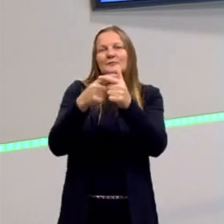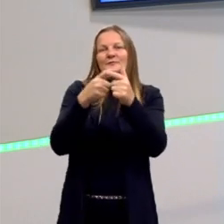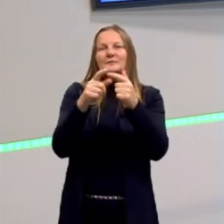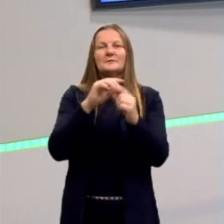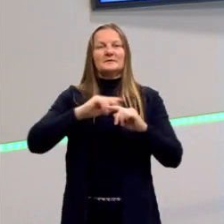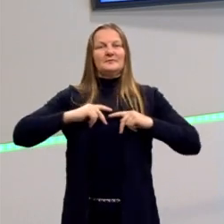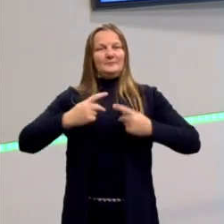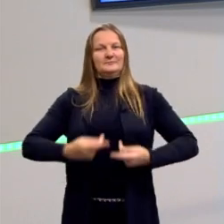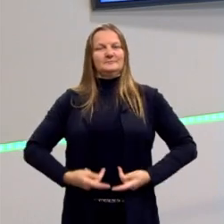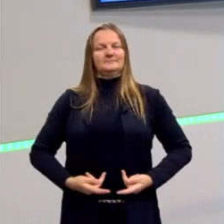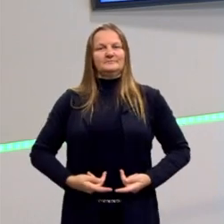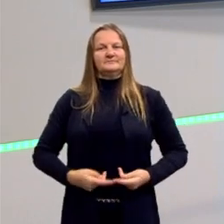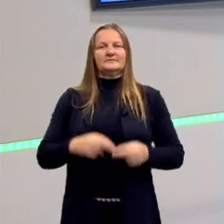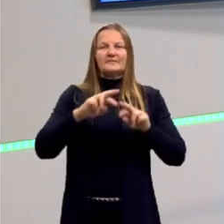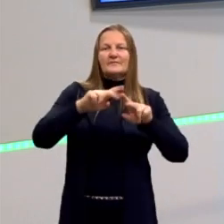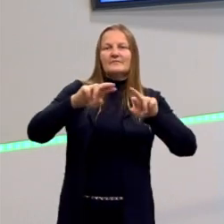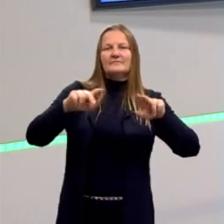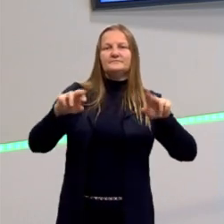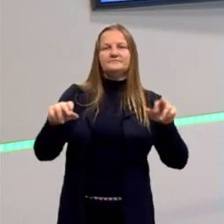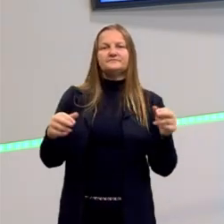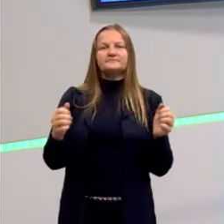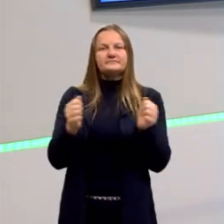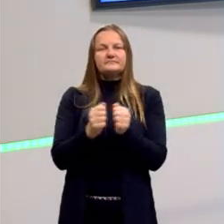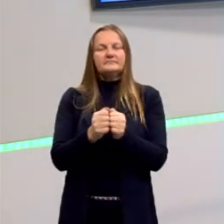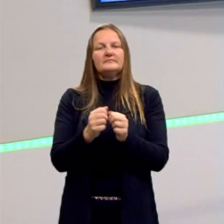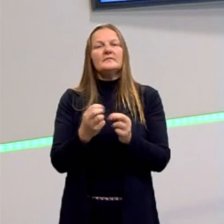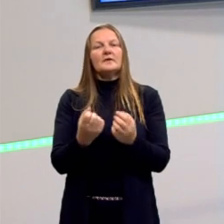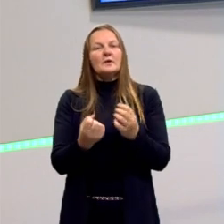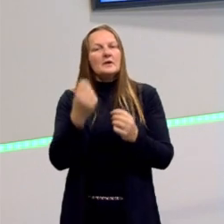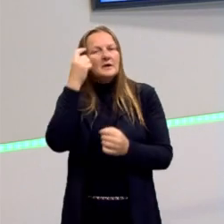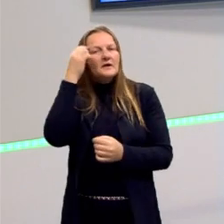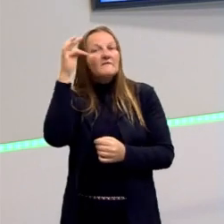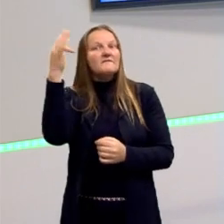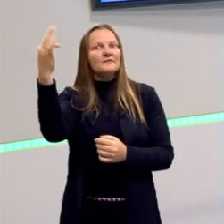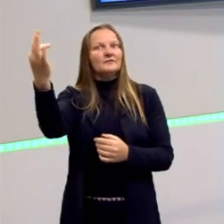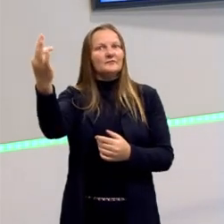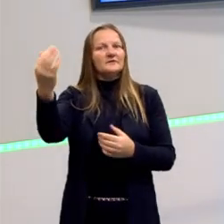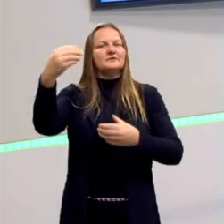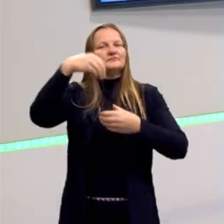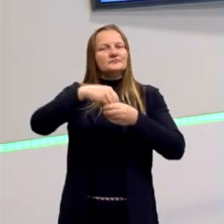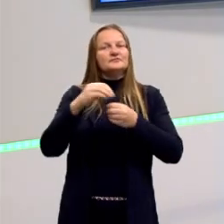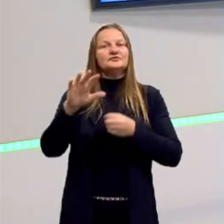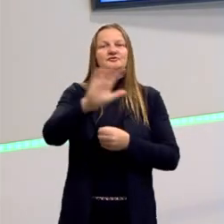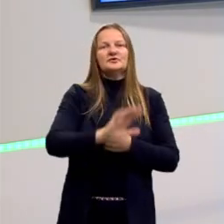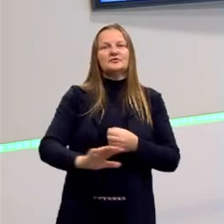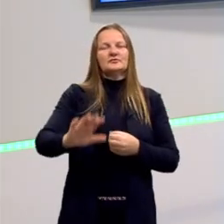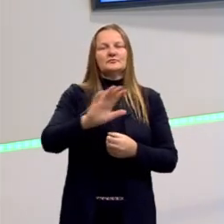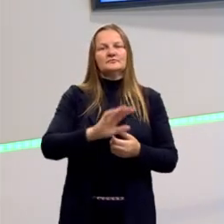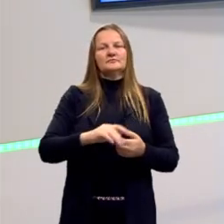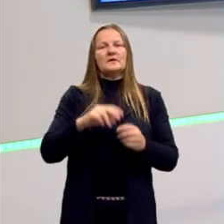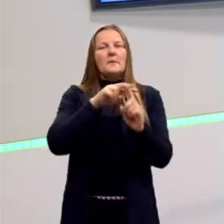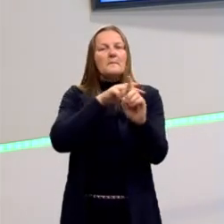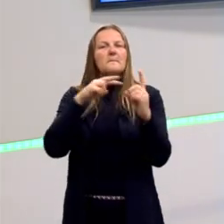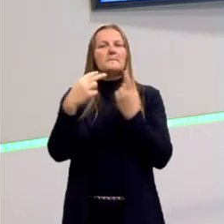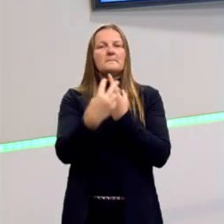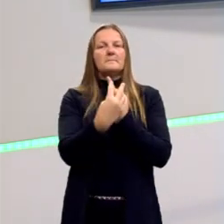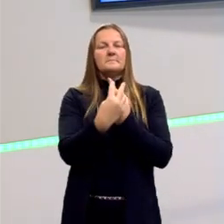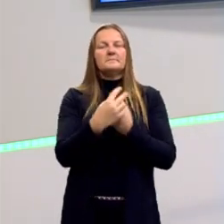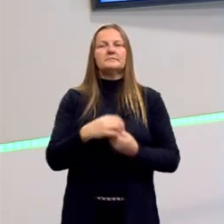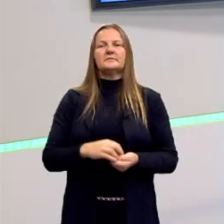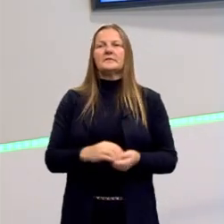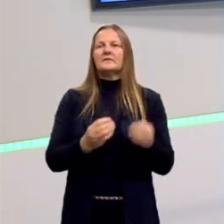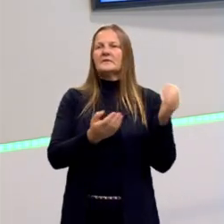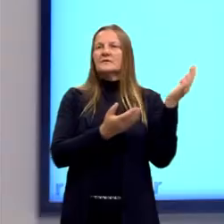problemas da humanidade. Trouxe coisas bacanas, mas nós vimos que nem tanto. E aqui também tem uma outra perspectiva do Karl Popper.